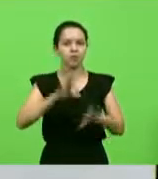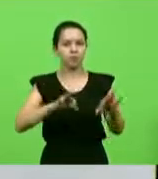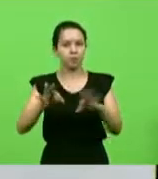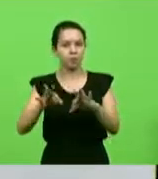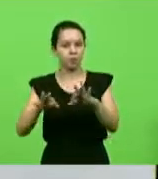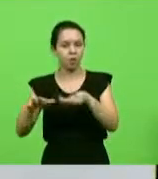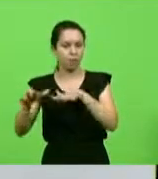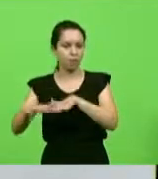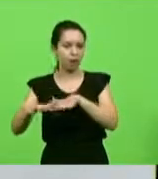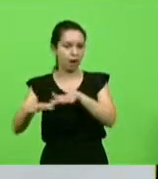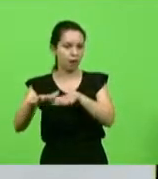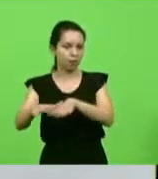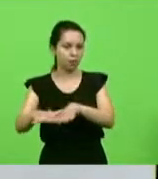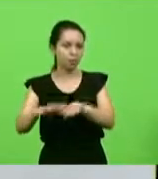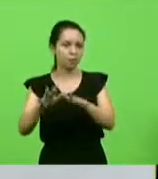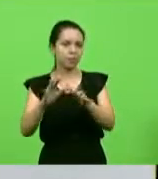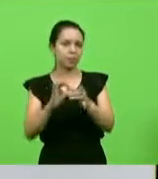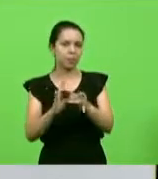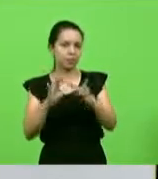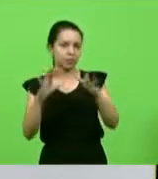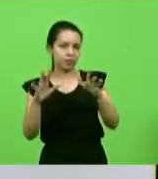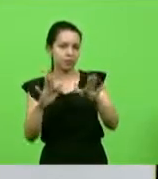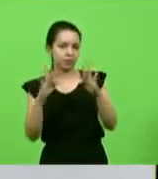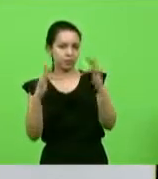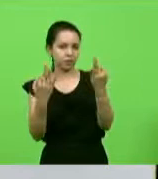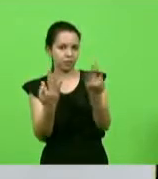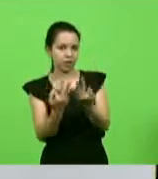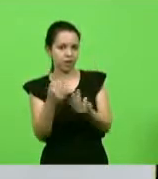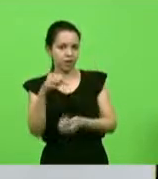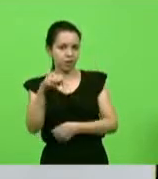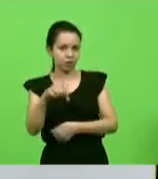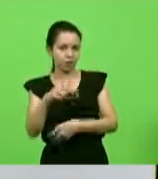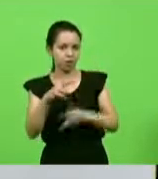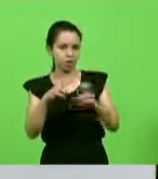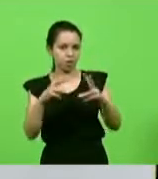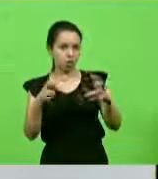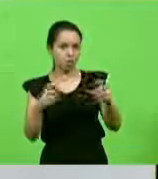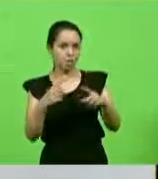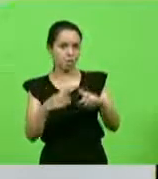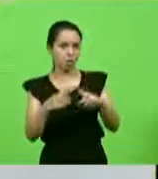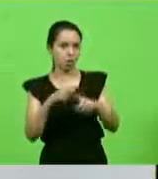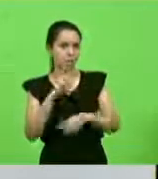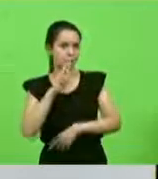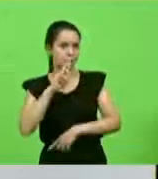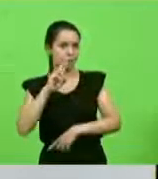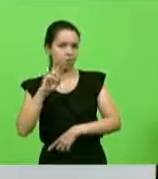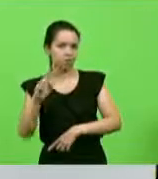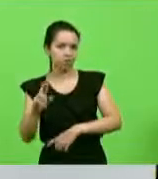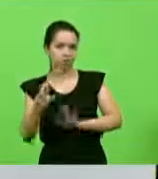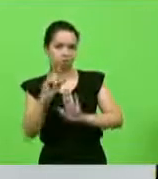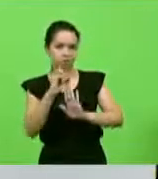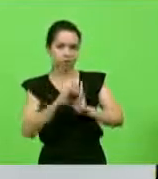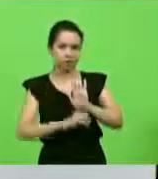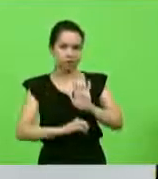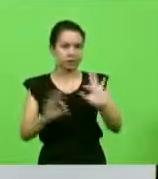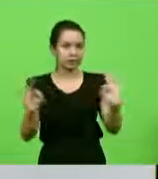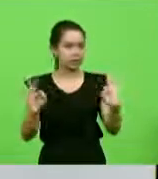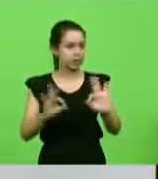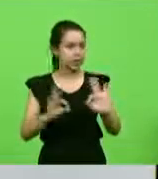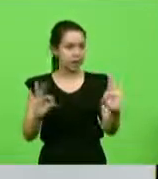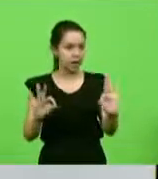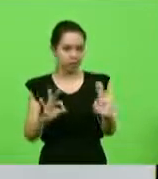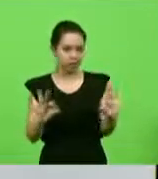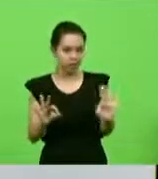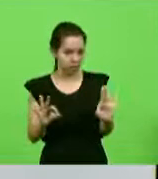pela família aqui em Florianópolis porque o comando não respondeu o ofício. Peço mais um minuto, senhor presidente. O comandante não